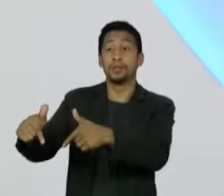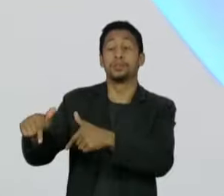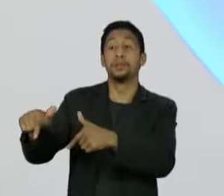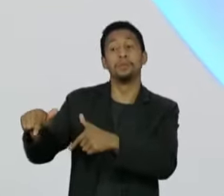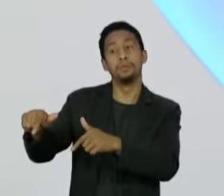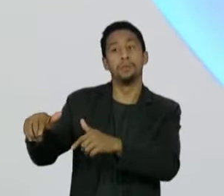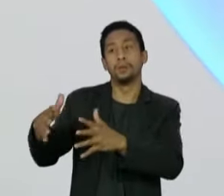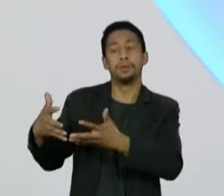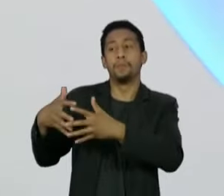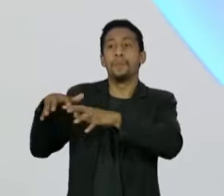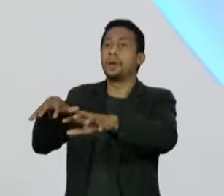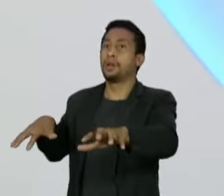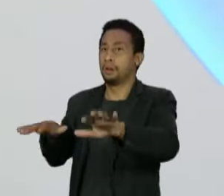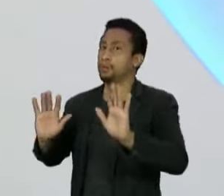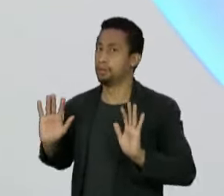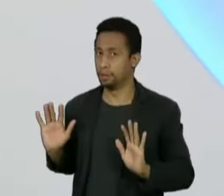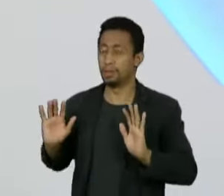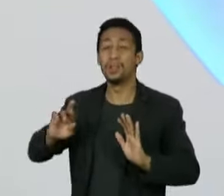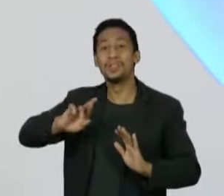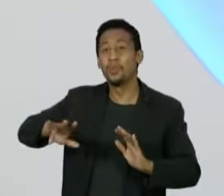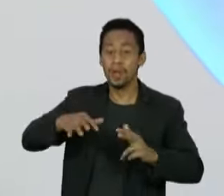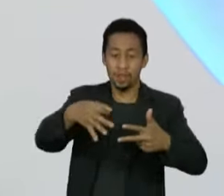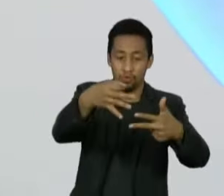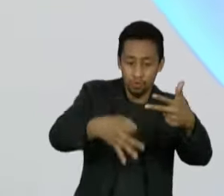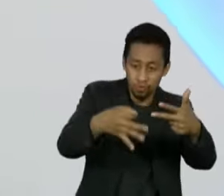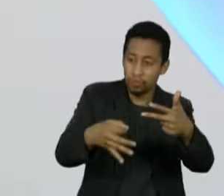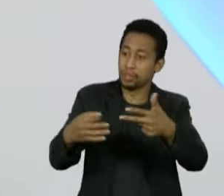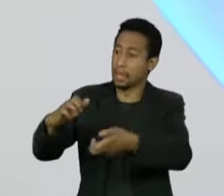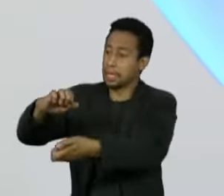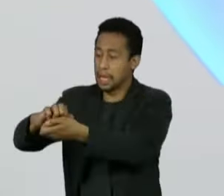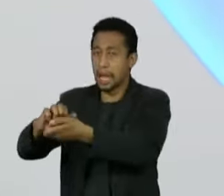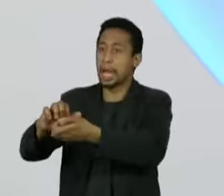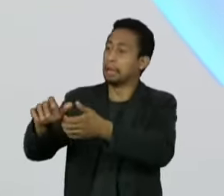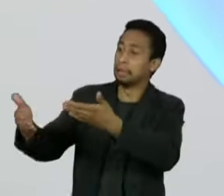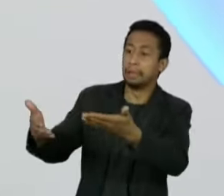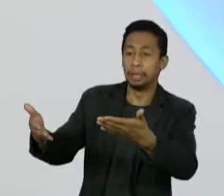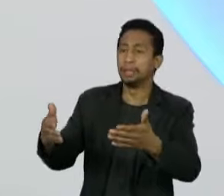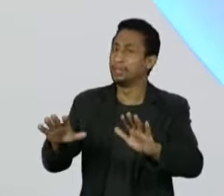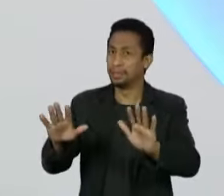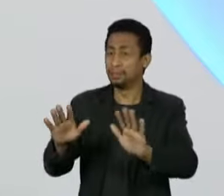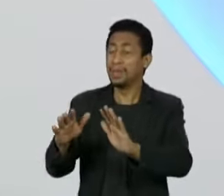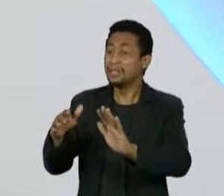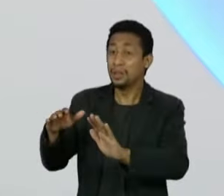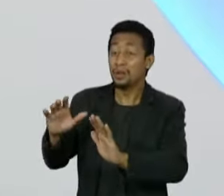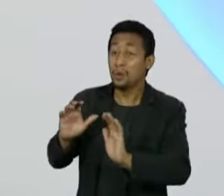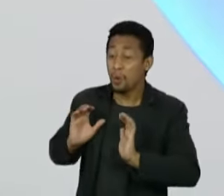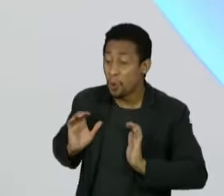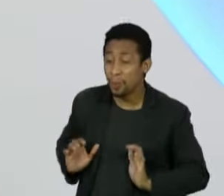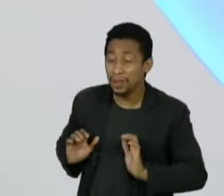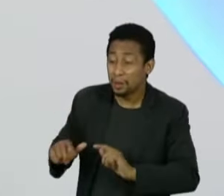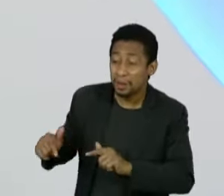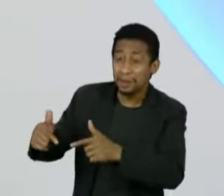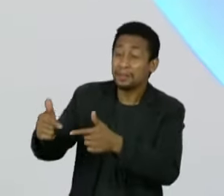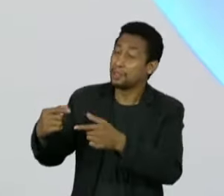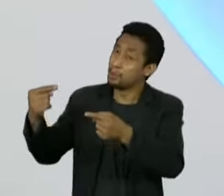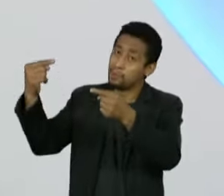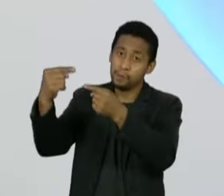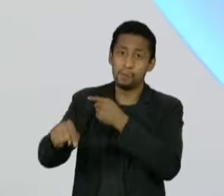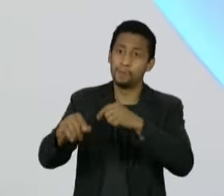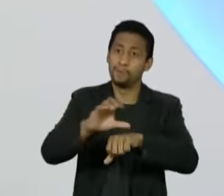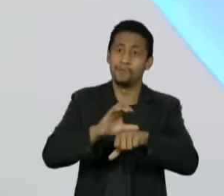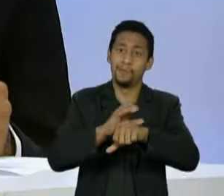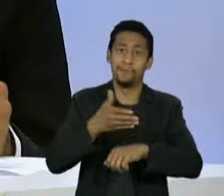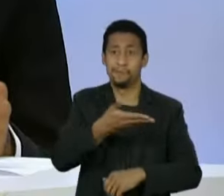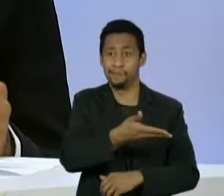instituição, não é o Poder Judiciário. São pessoas que se portam de uma forma que, para mim, é incompatível com o bom exercício da magistratura.